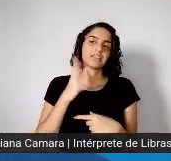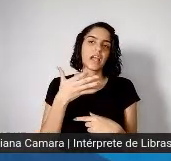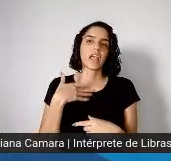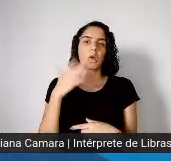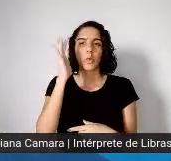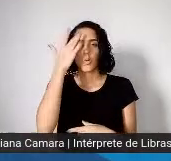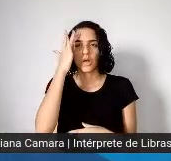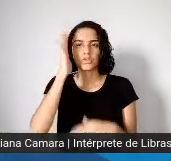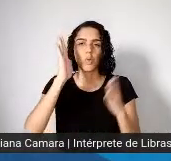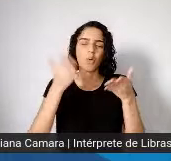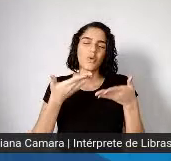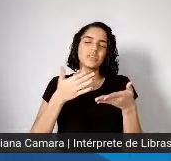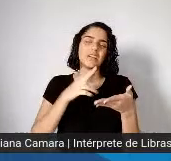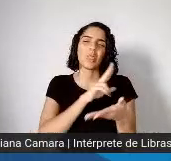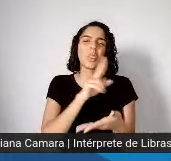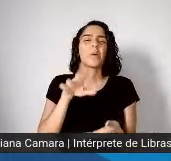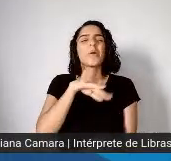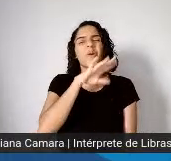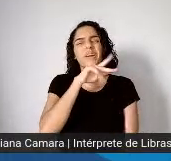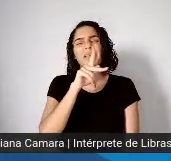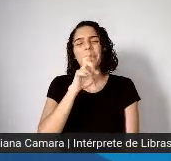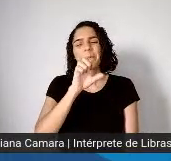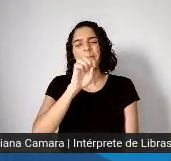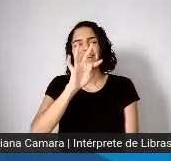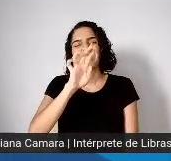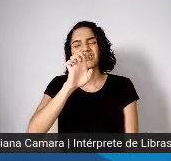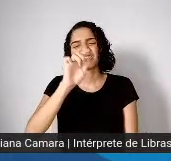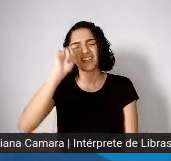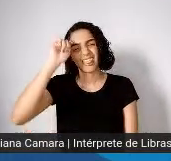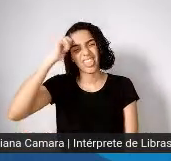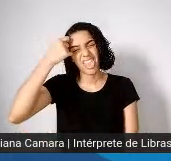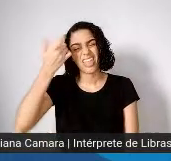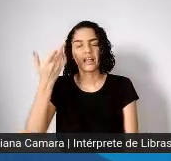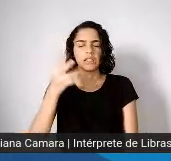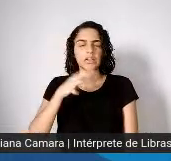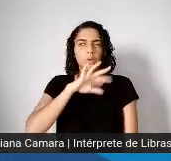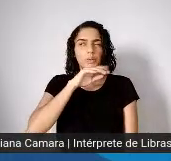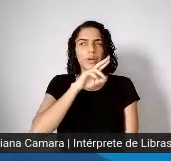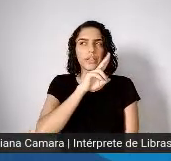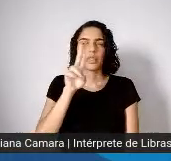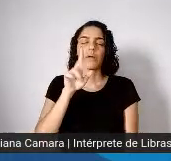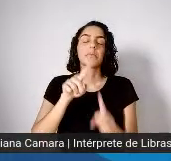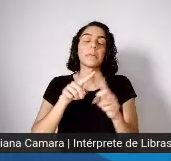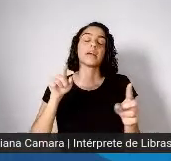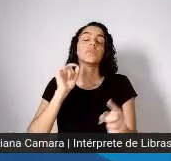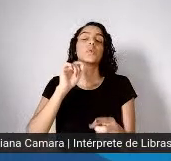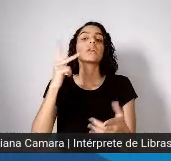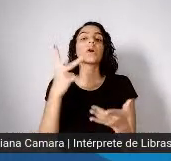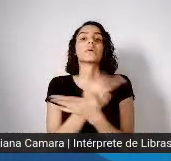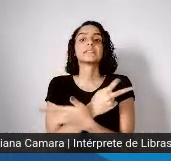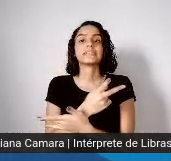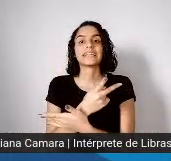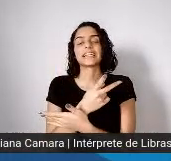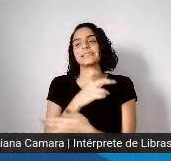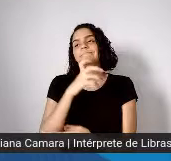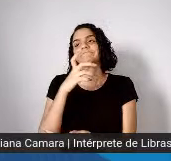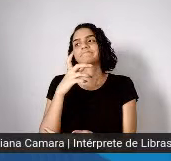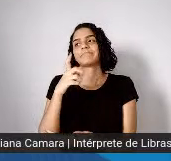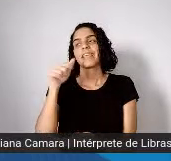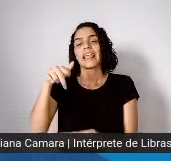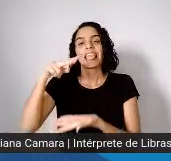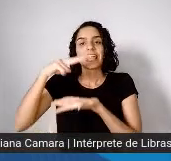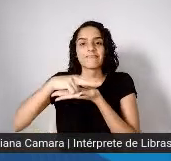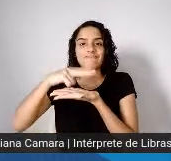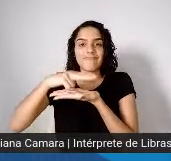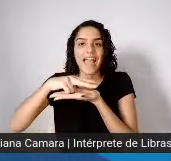peste negra, mas era das fusões hemorrágicas que deixavam a pessoa com a pele negra, a